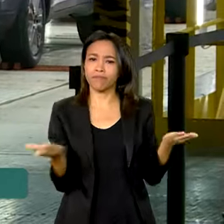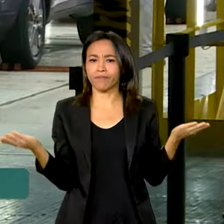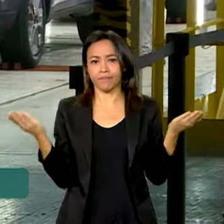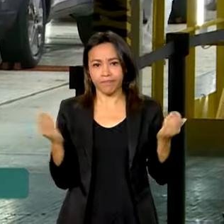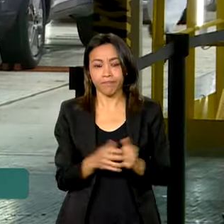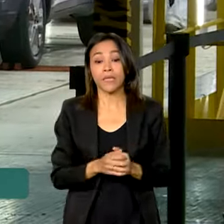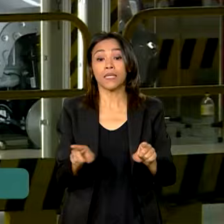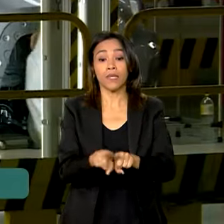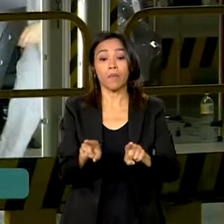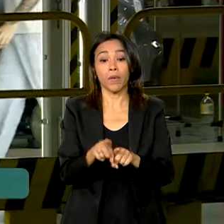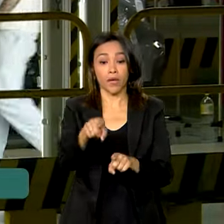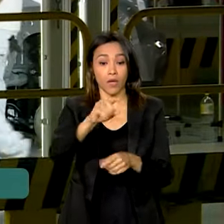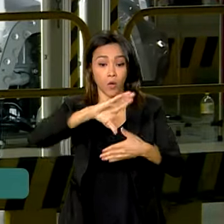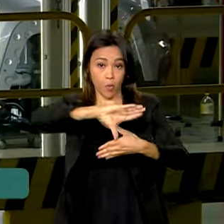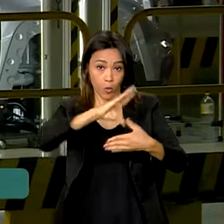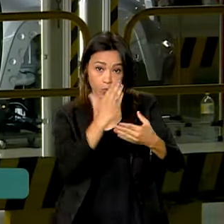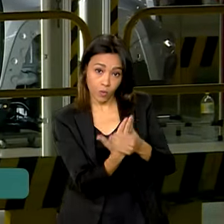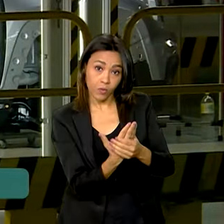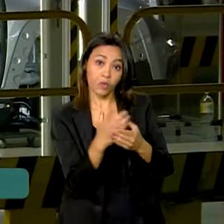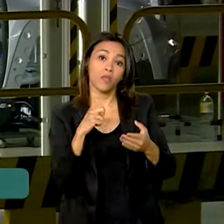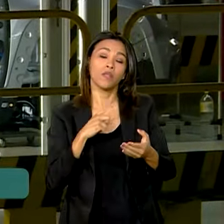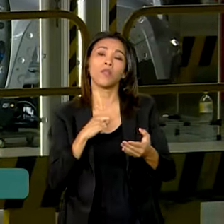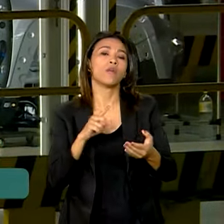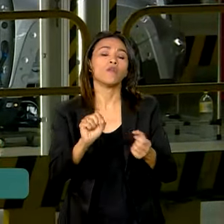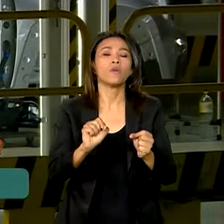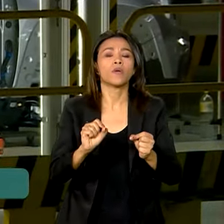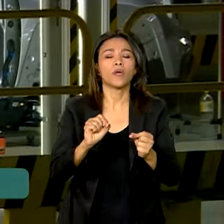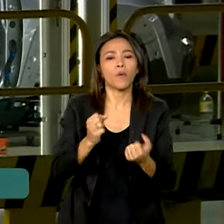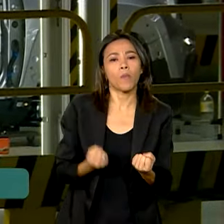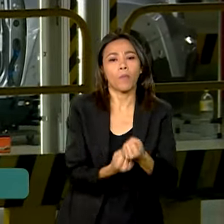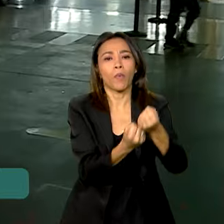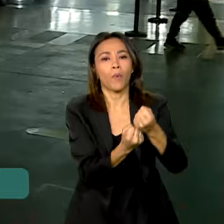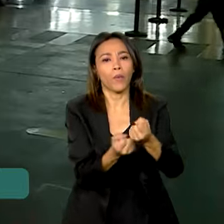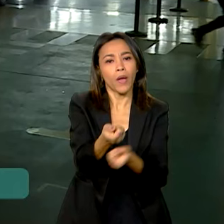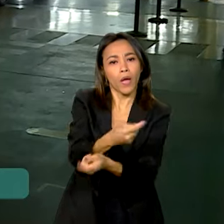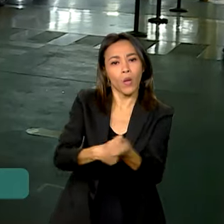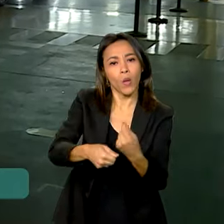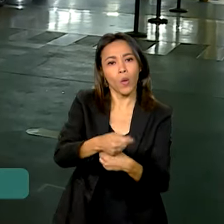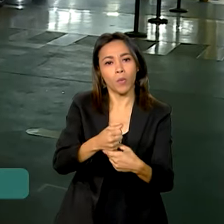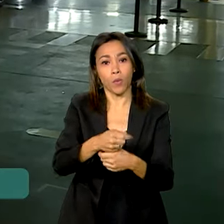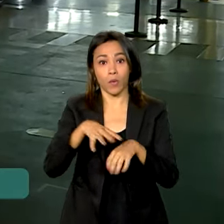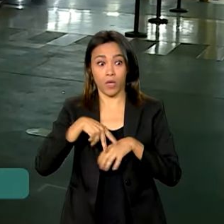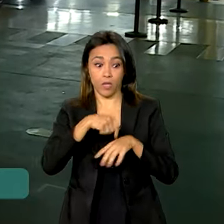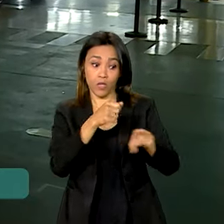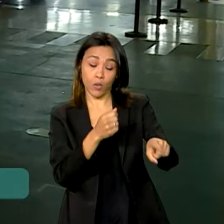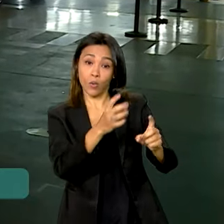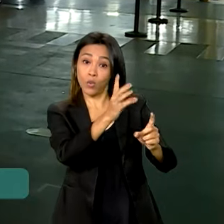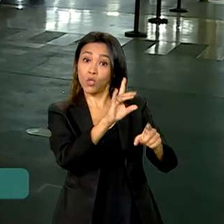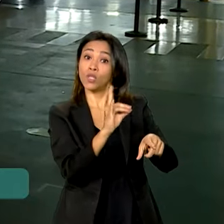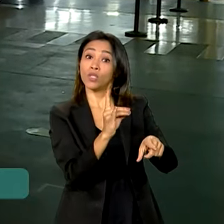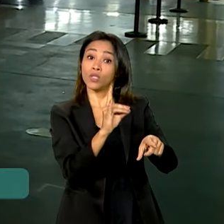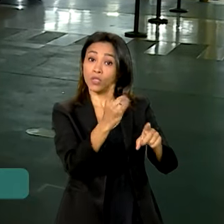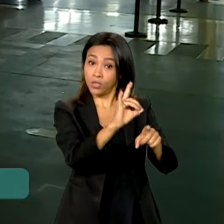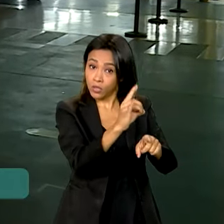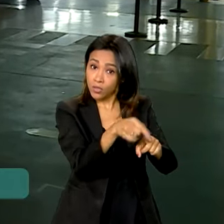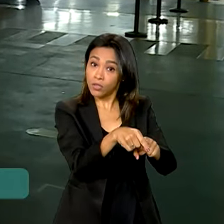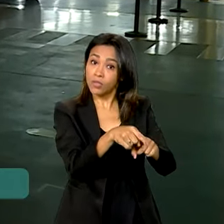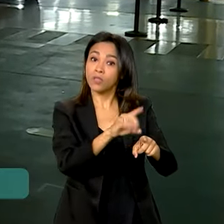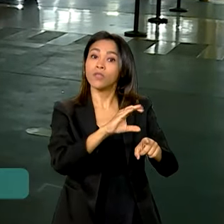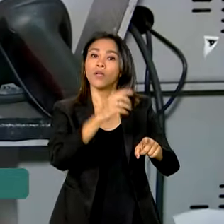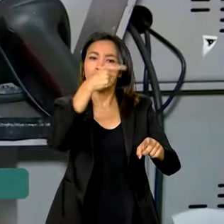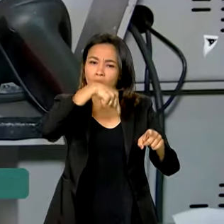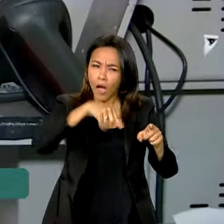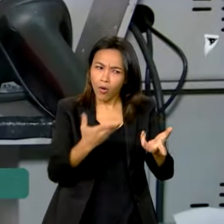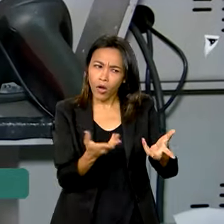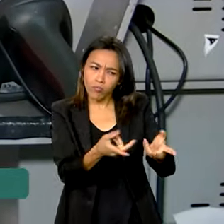atualizou o acordo de complementação econômica entre o Bloco e o Chile. Agora, o Brasil passa a exportar automóveis para o mercado